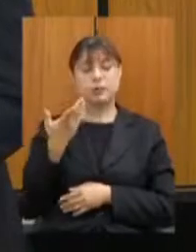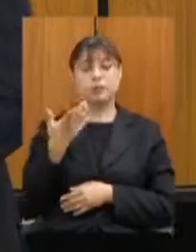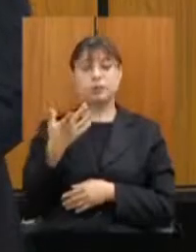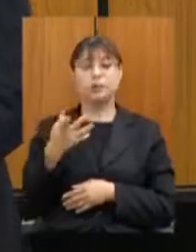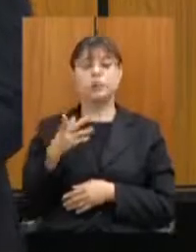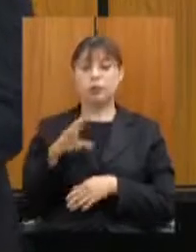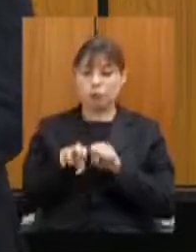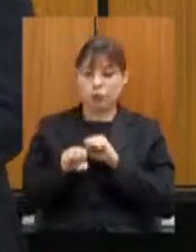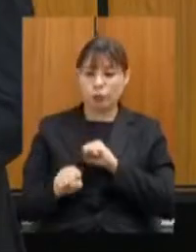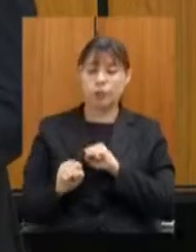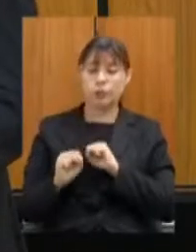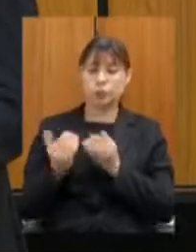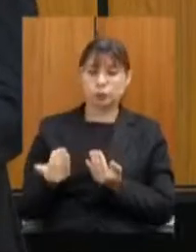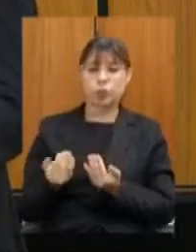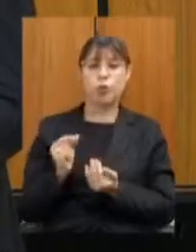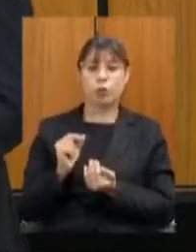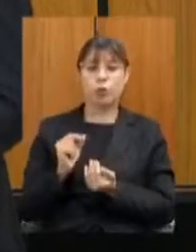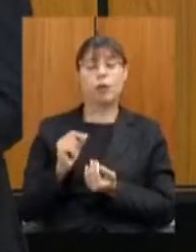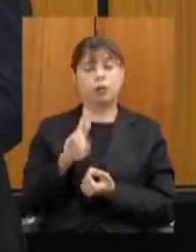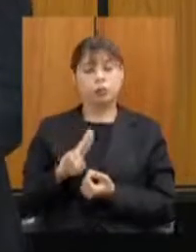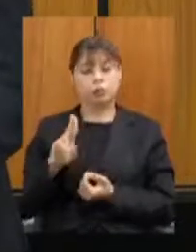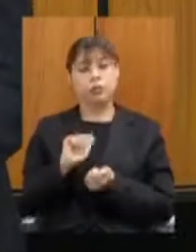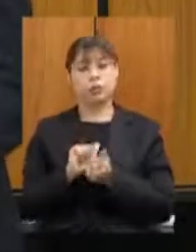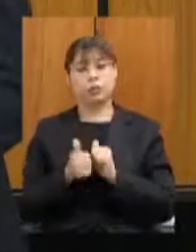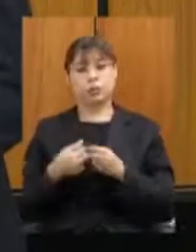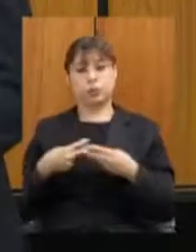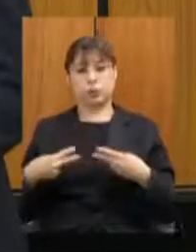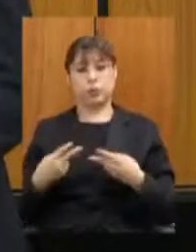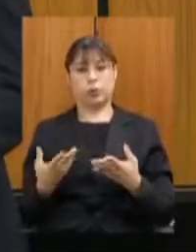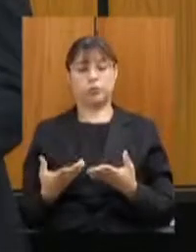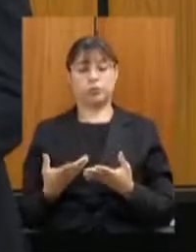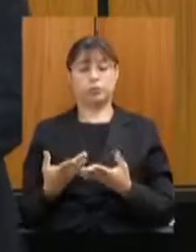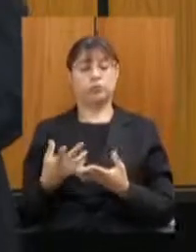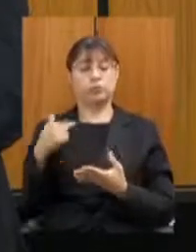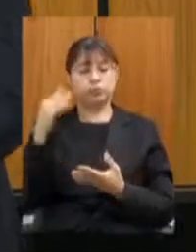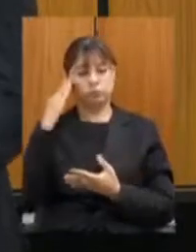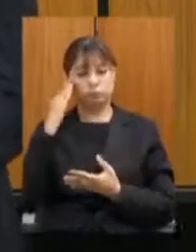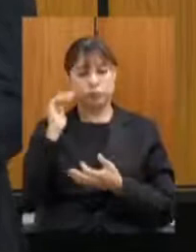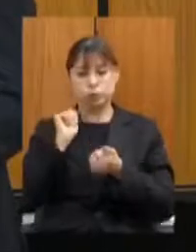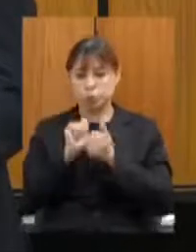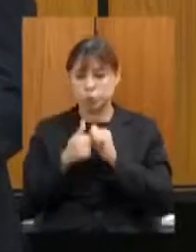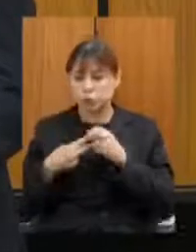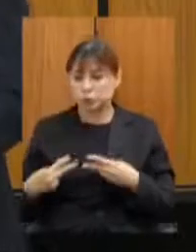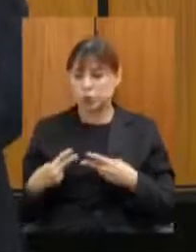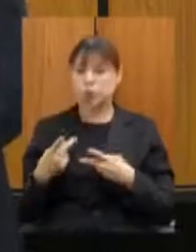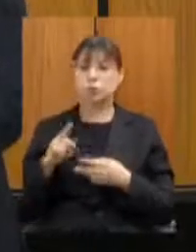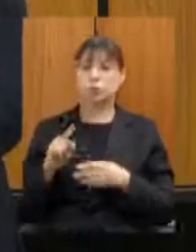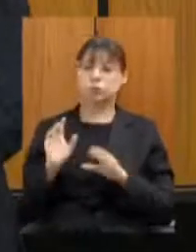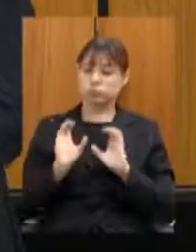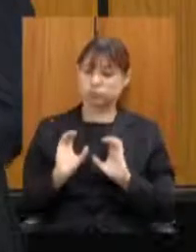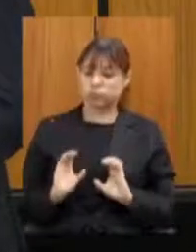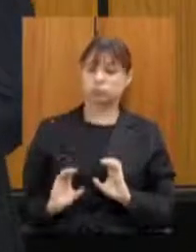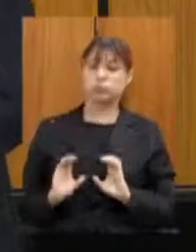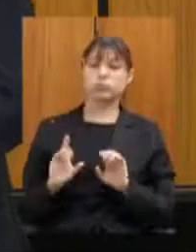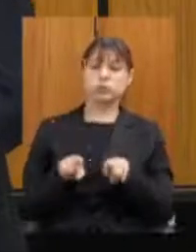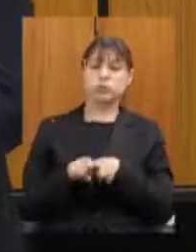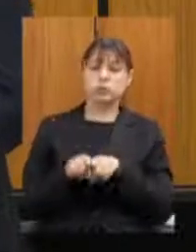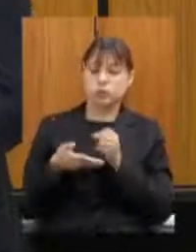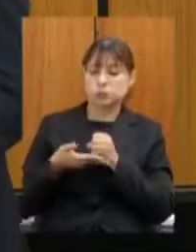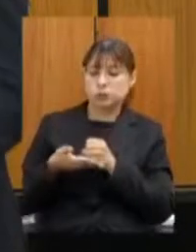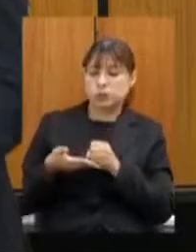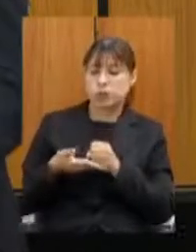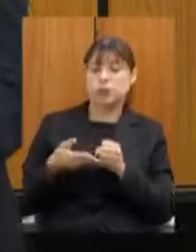sabemos que o esporte é a base é a base de cidadania é a base da educação